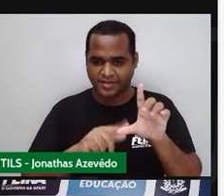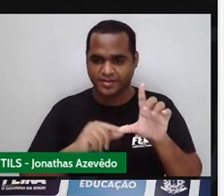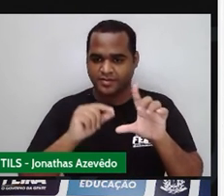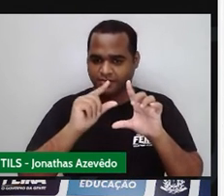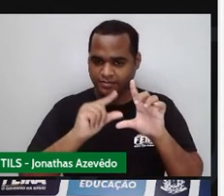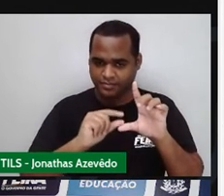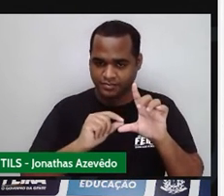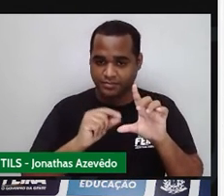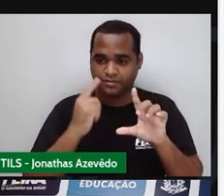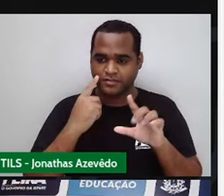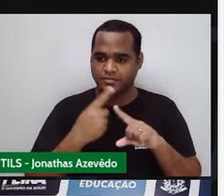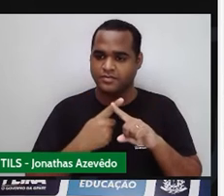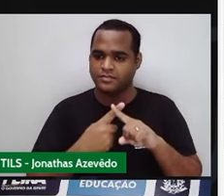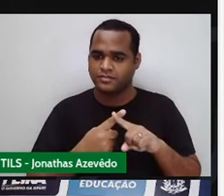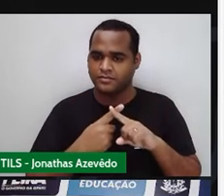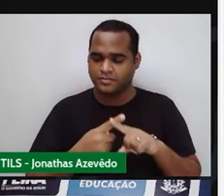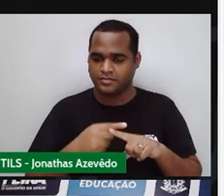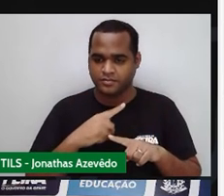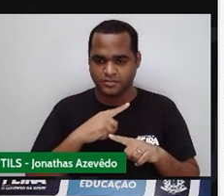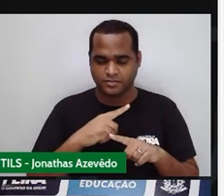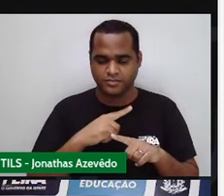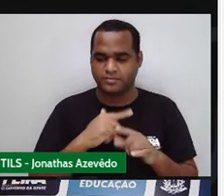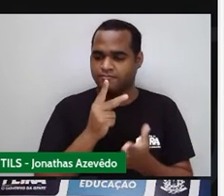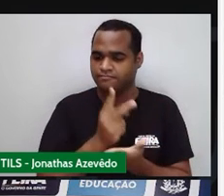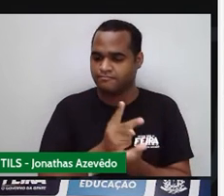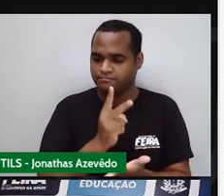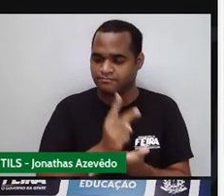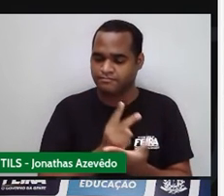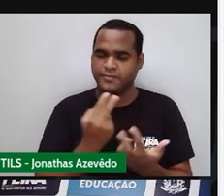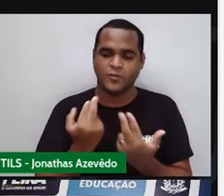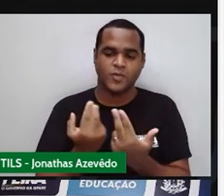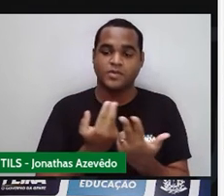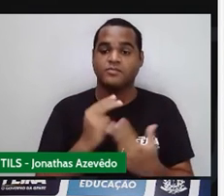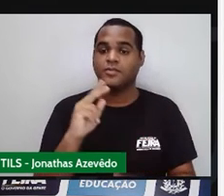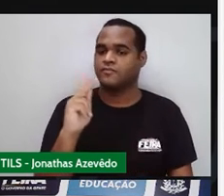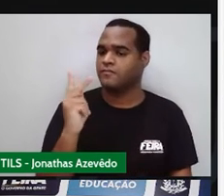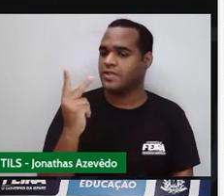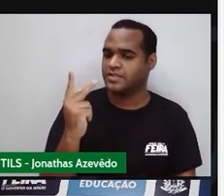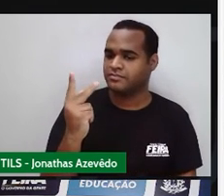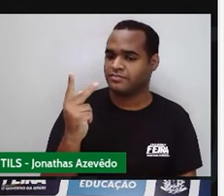vezes a altura, que continua sendo aquele mesmo H,